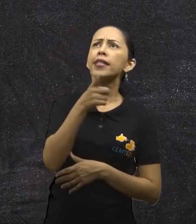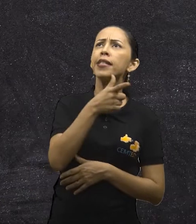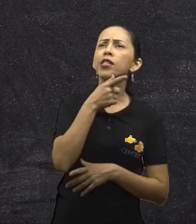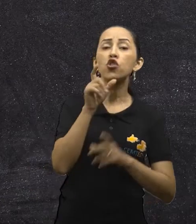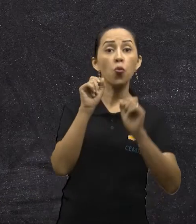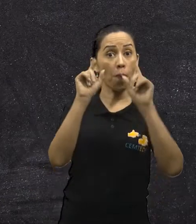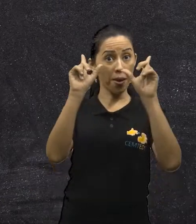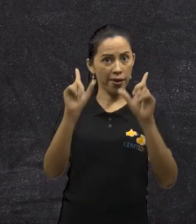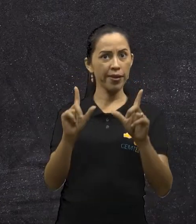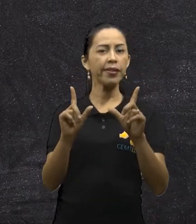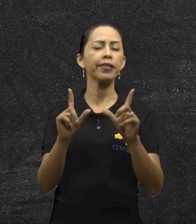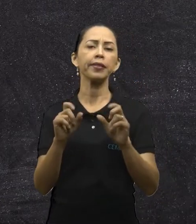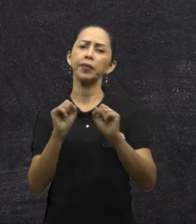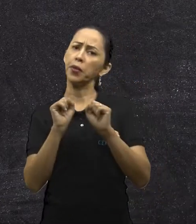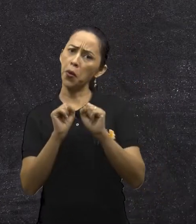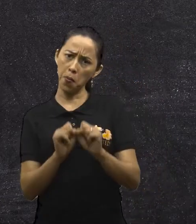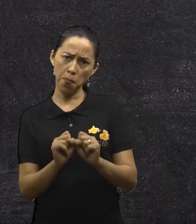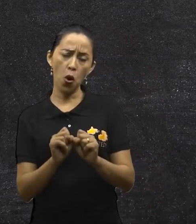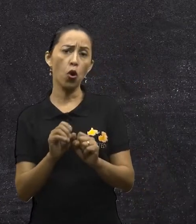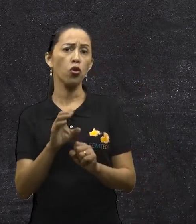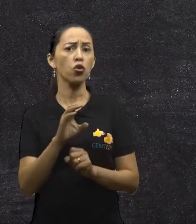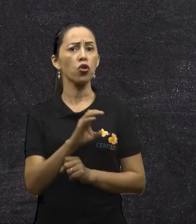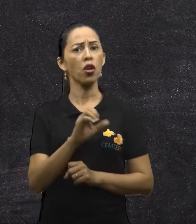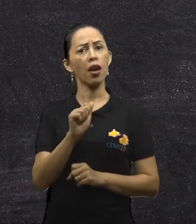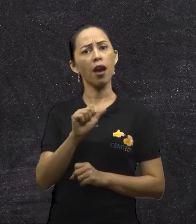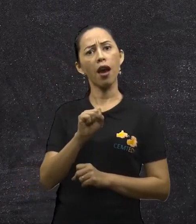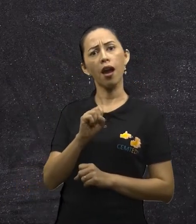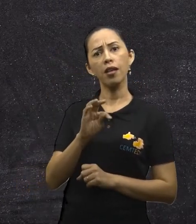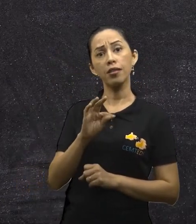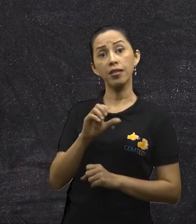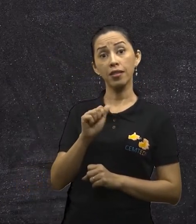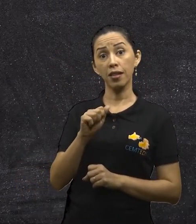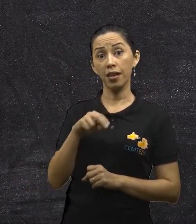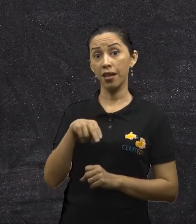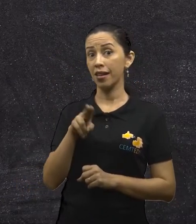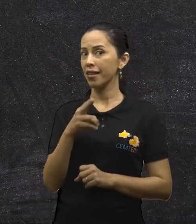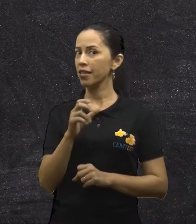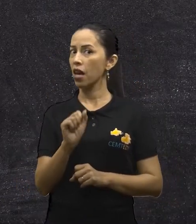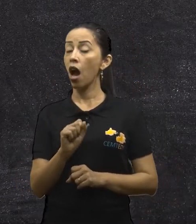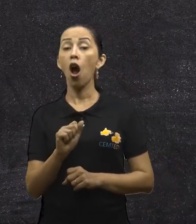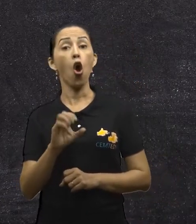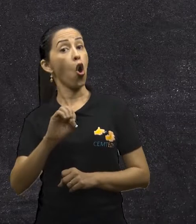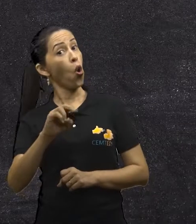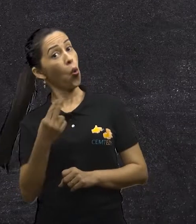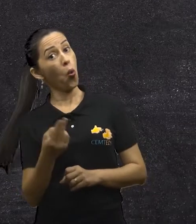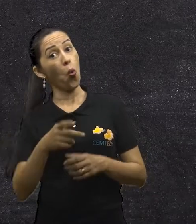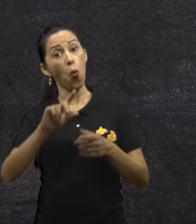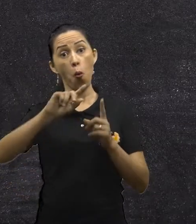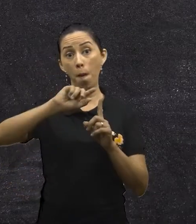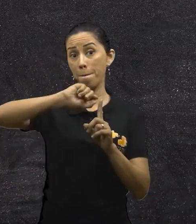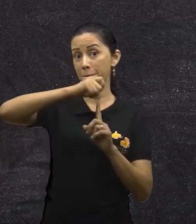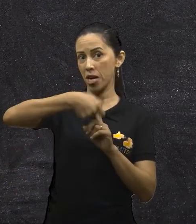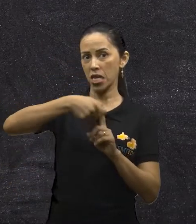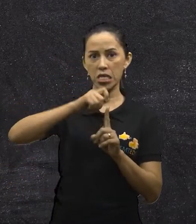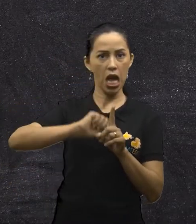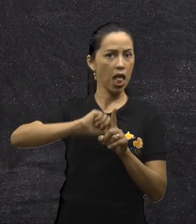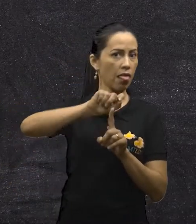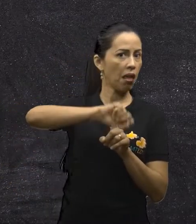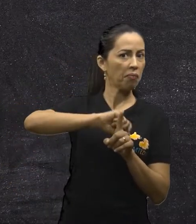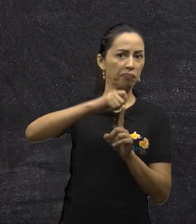e banana, por exemplo. Mas pode ser uma outra fruta, um jambo, uma goiaba também.